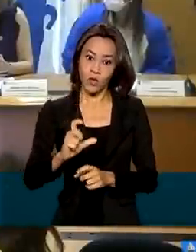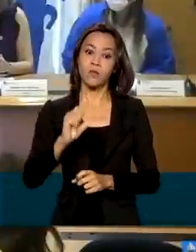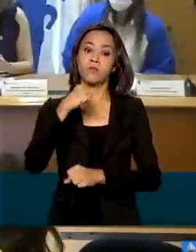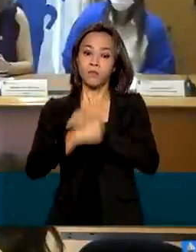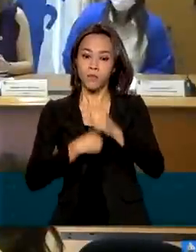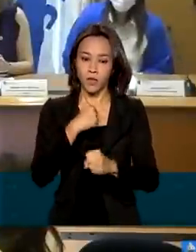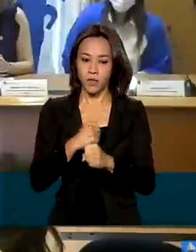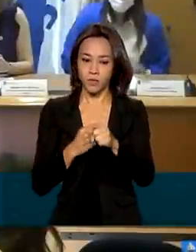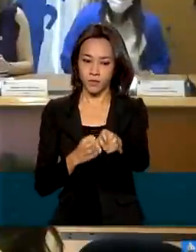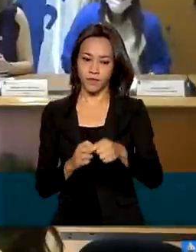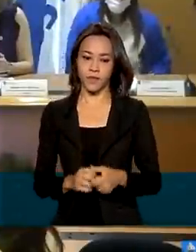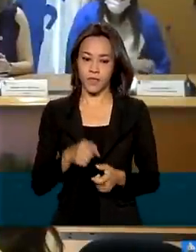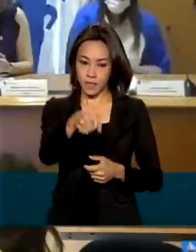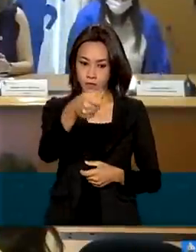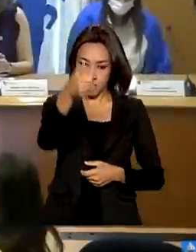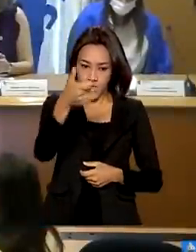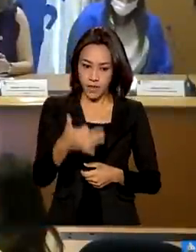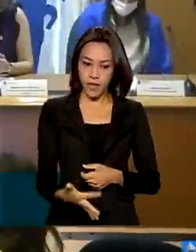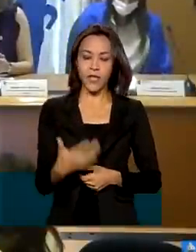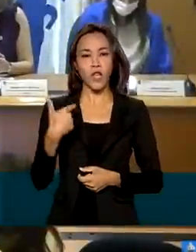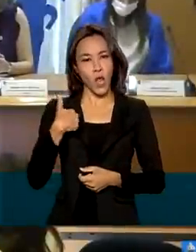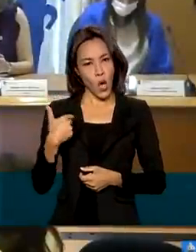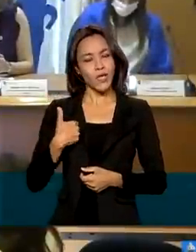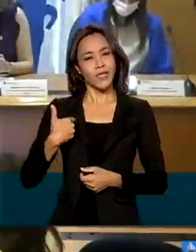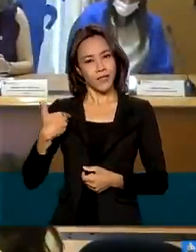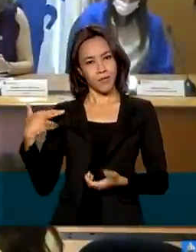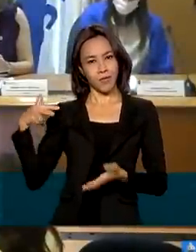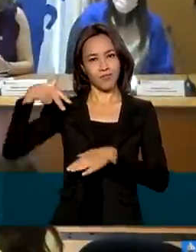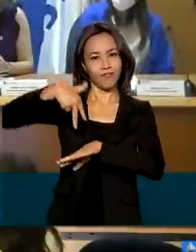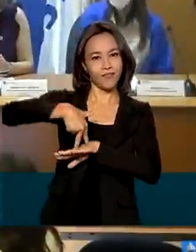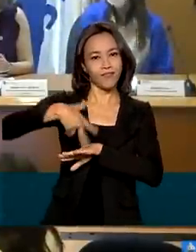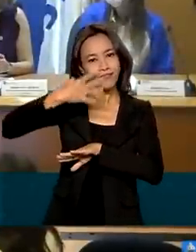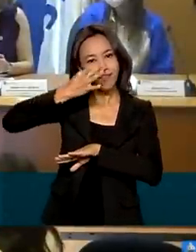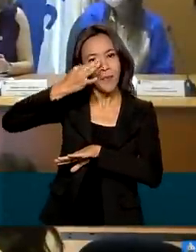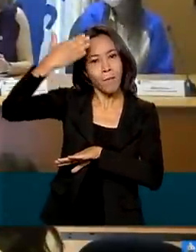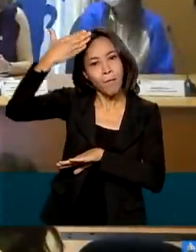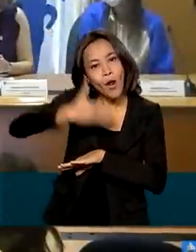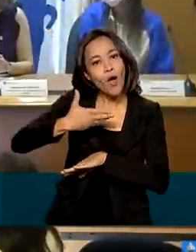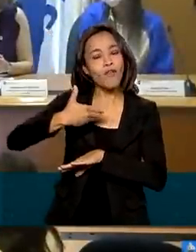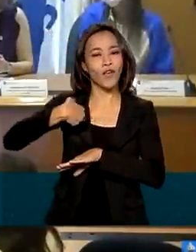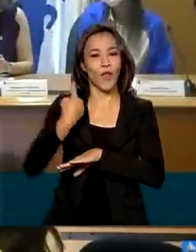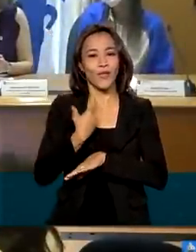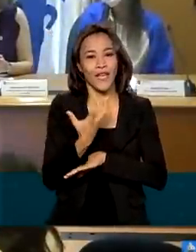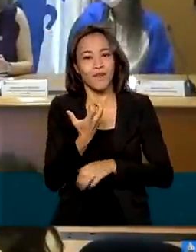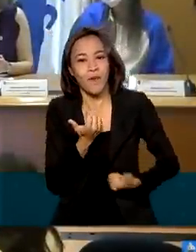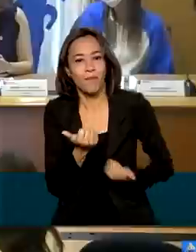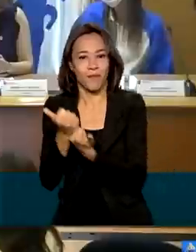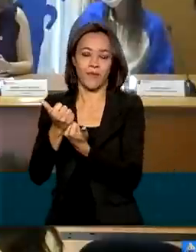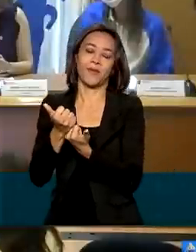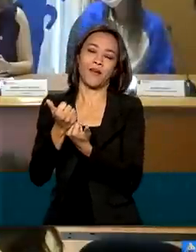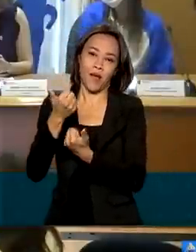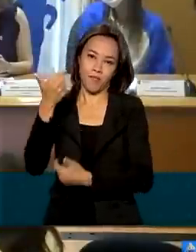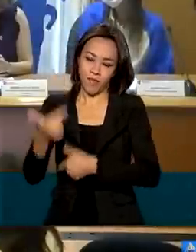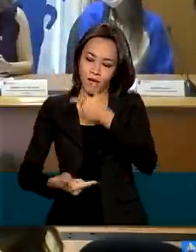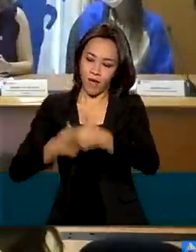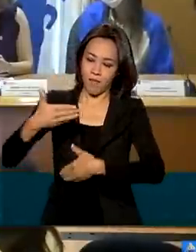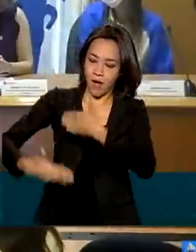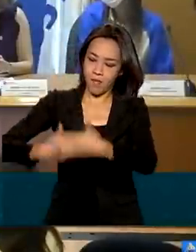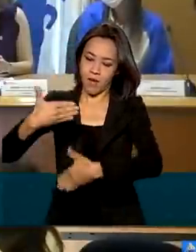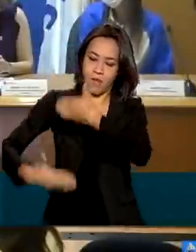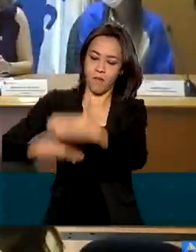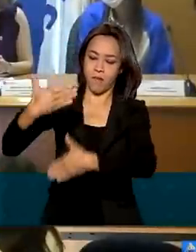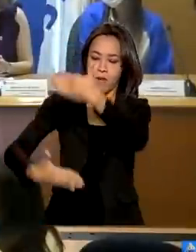aqui com um claro exemplo de colaboração que vai nos permitir acesso justo e